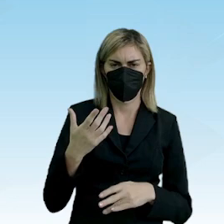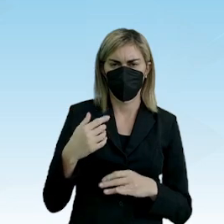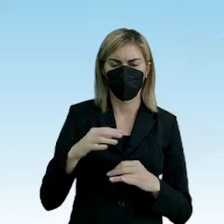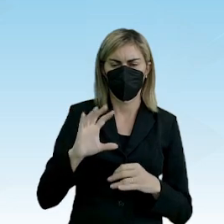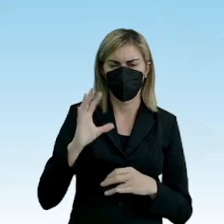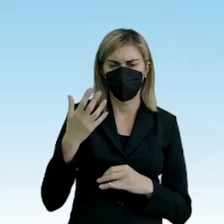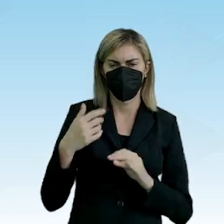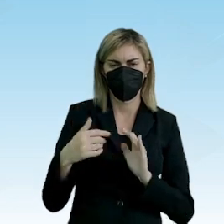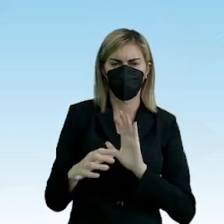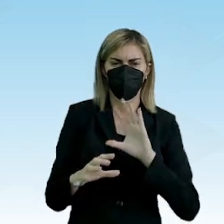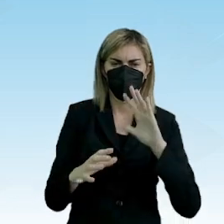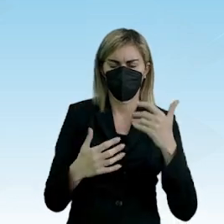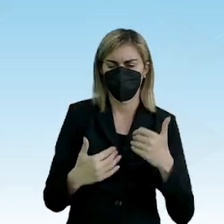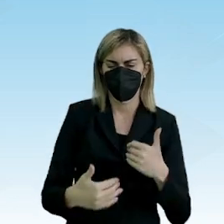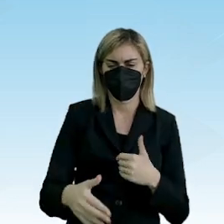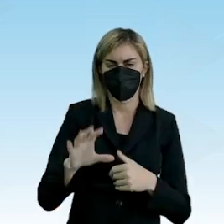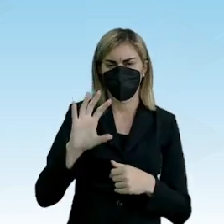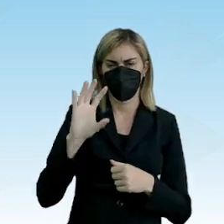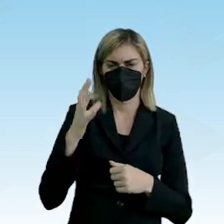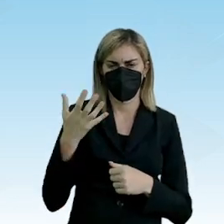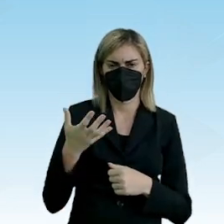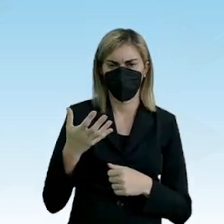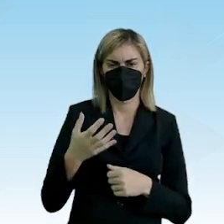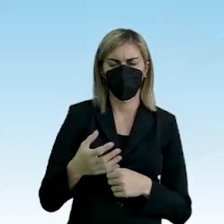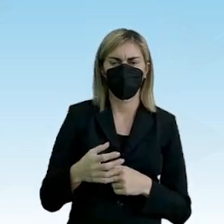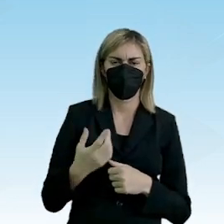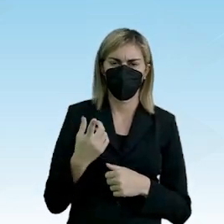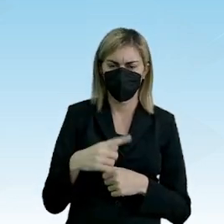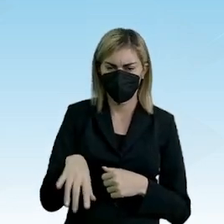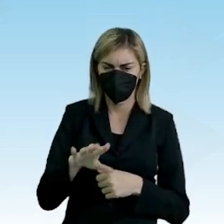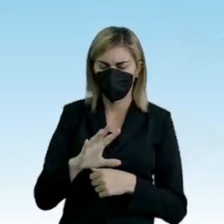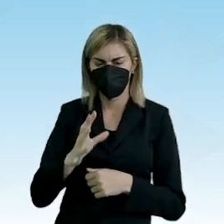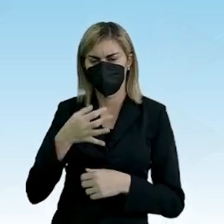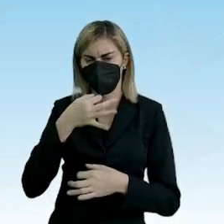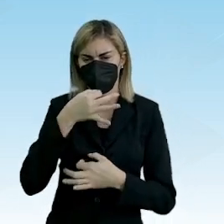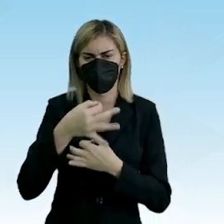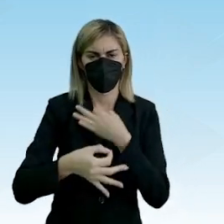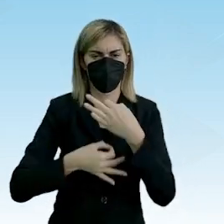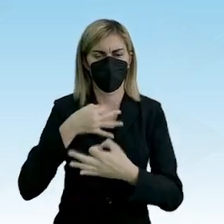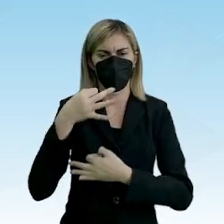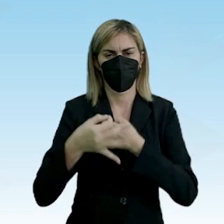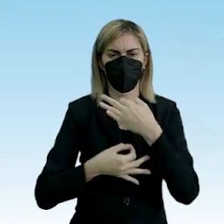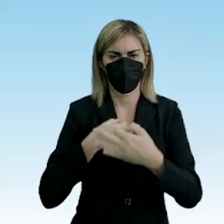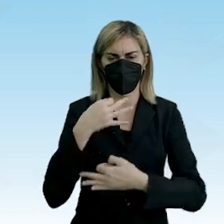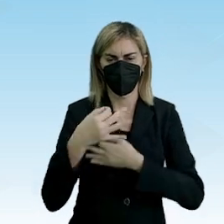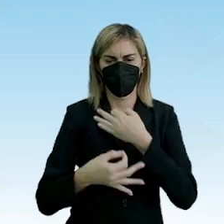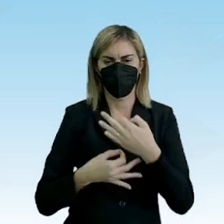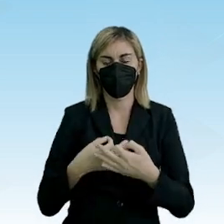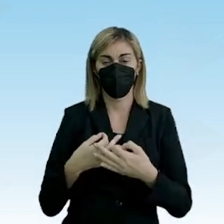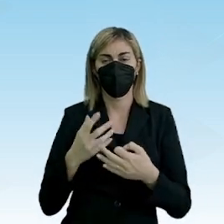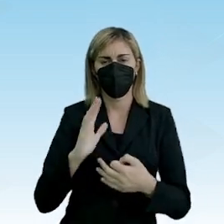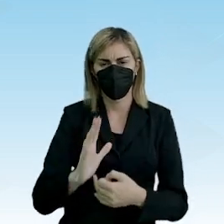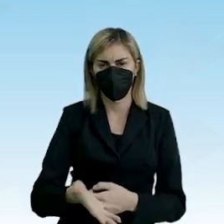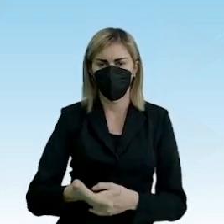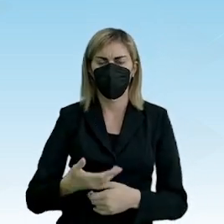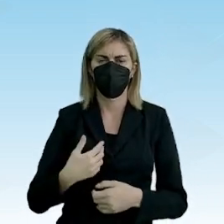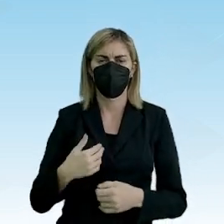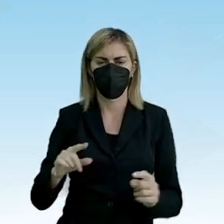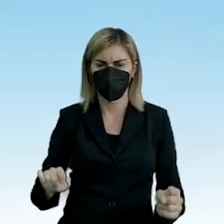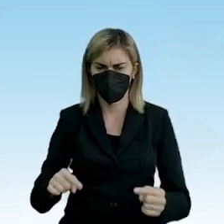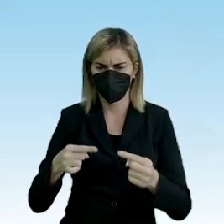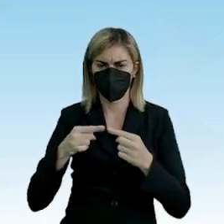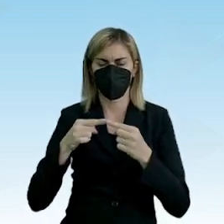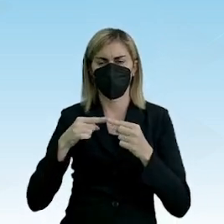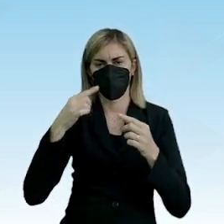acontecendo ou vai acontecer. Fato. Já a opinião é aquela que traz o quê? Um embate